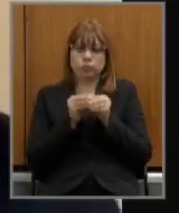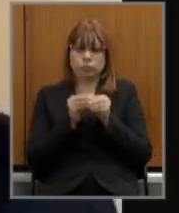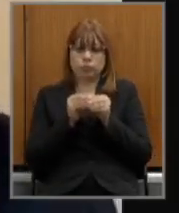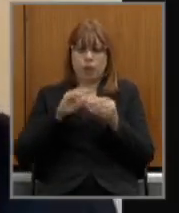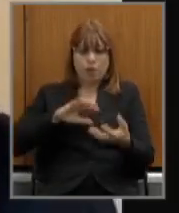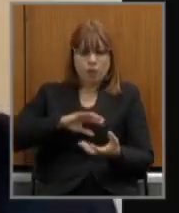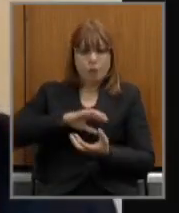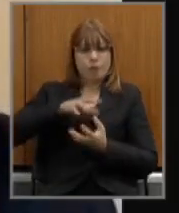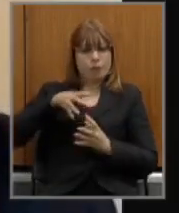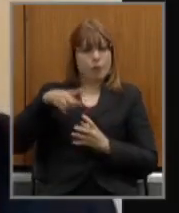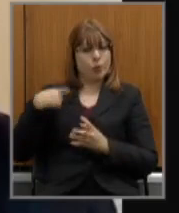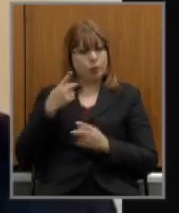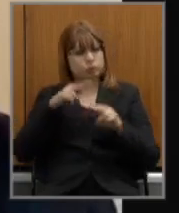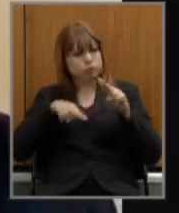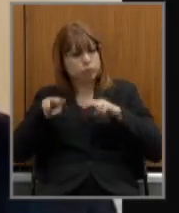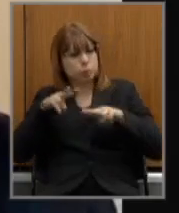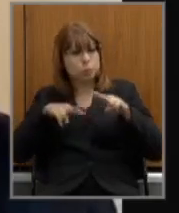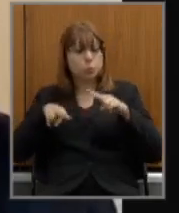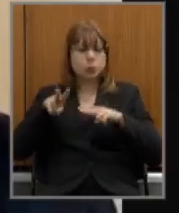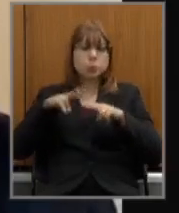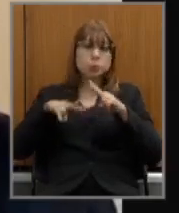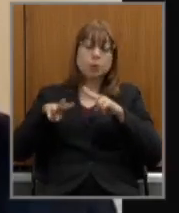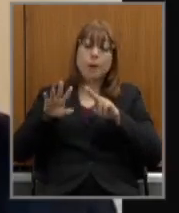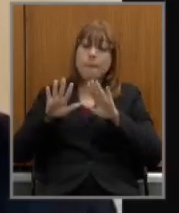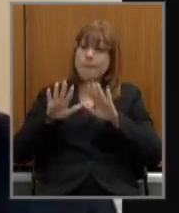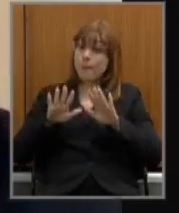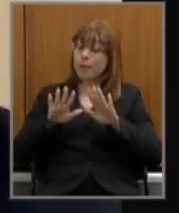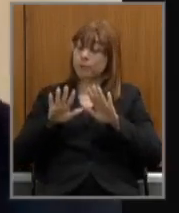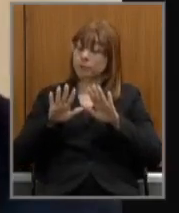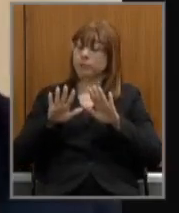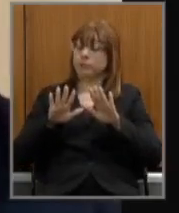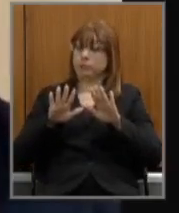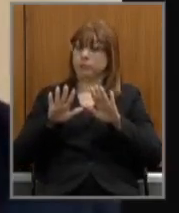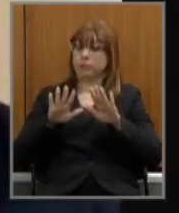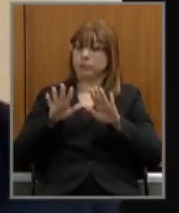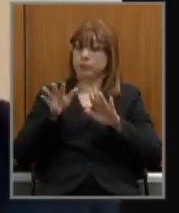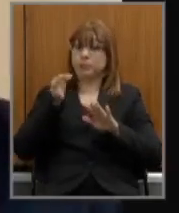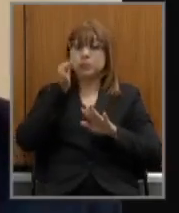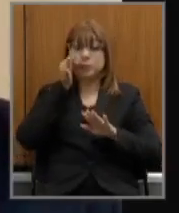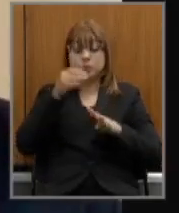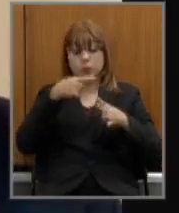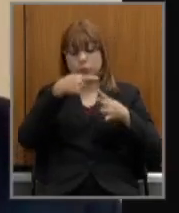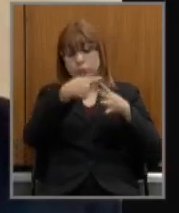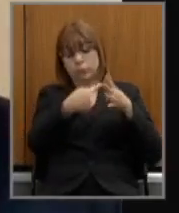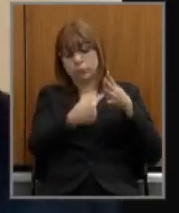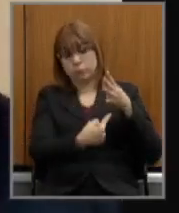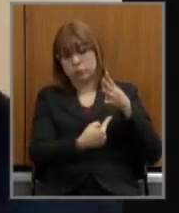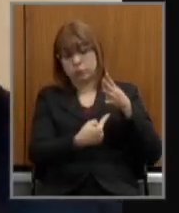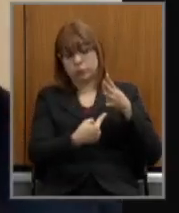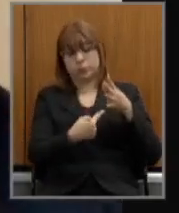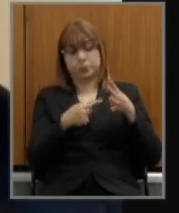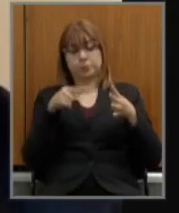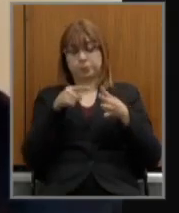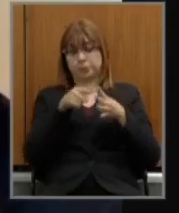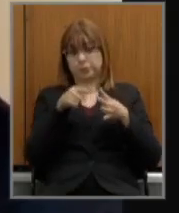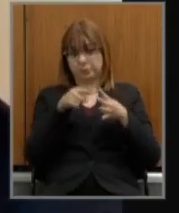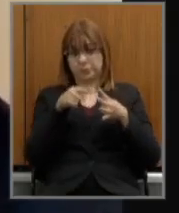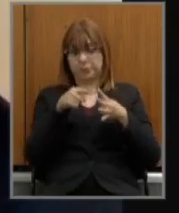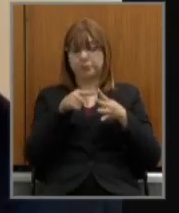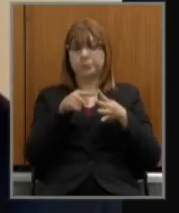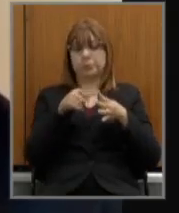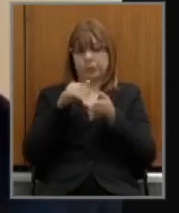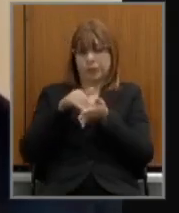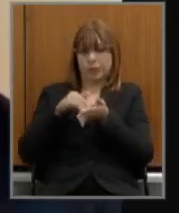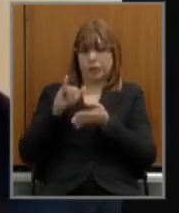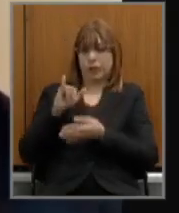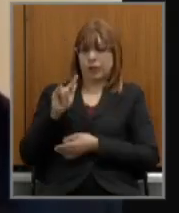estamos analisando mas eu queria chamar a atenção para quatro pontos primeiro meu caro secretário Igor